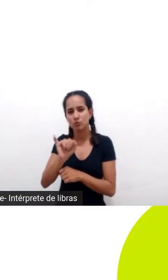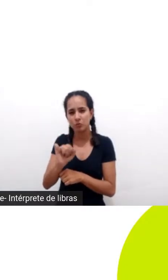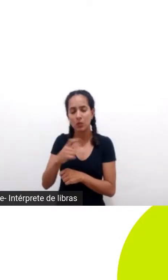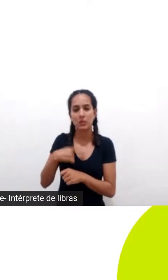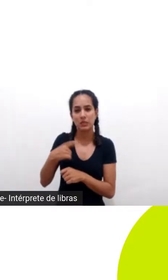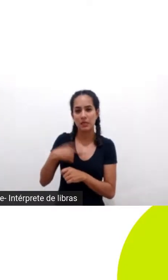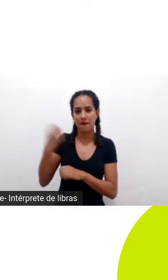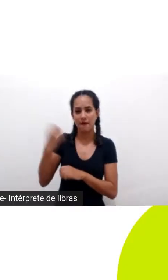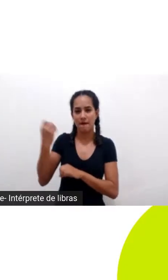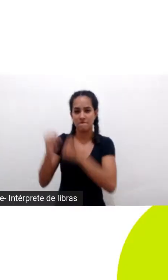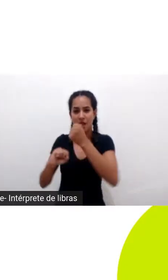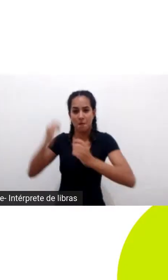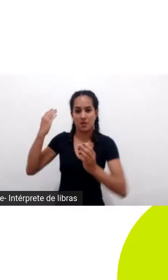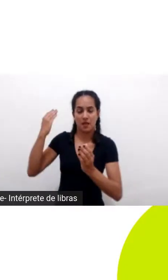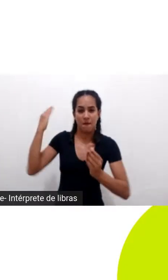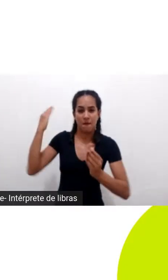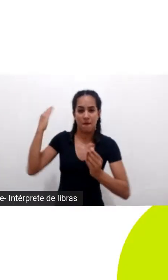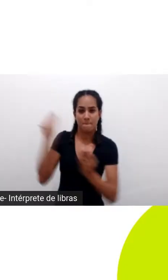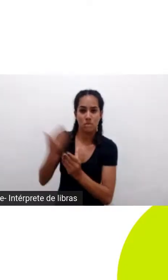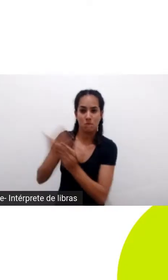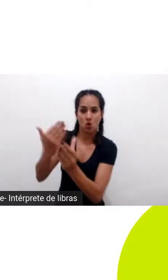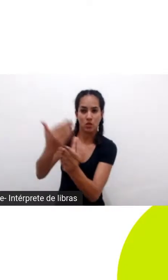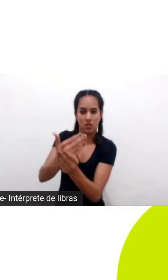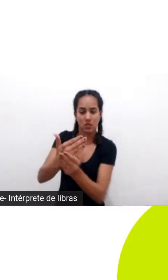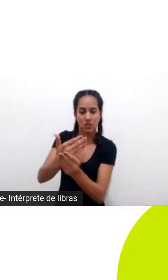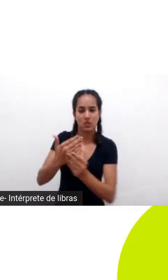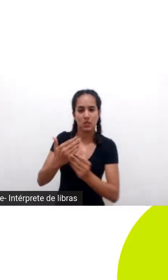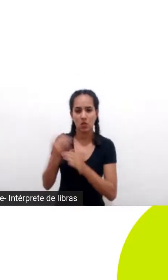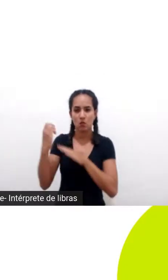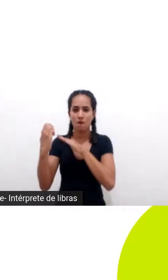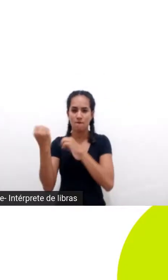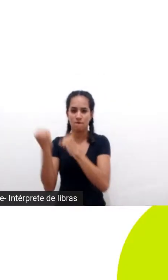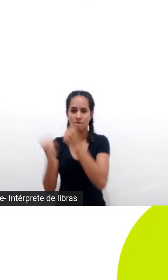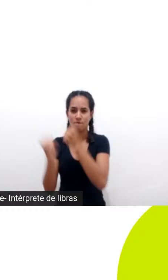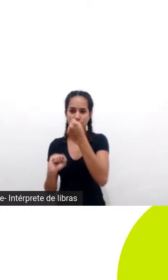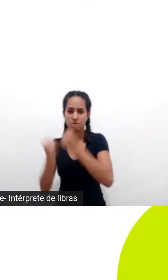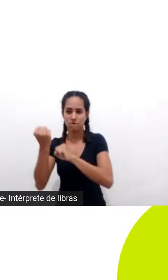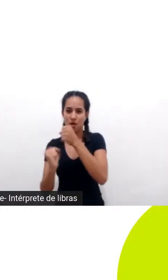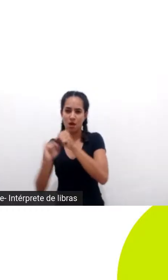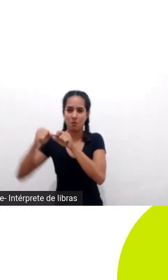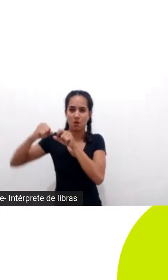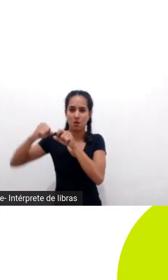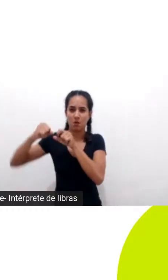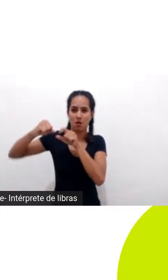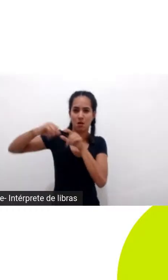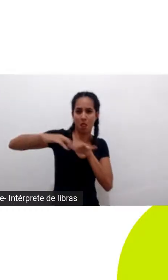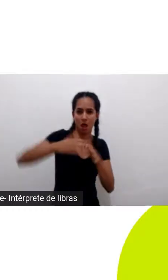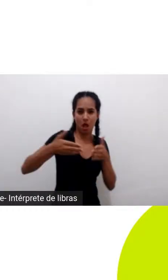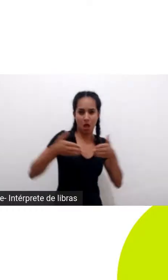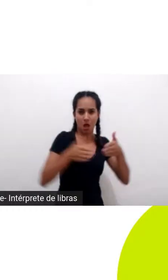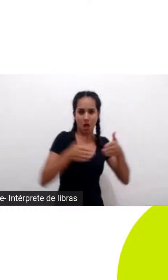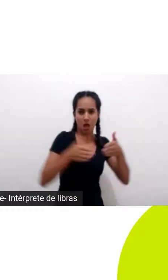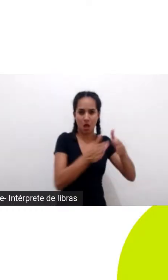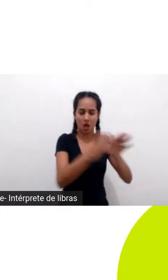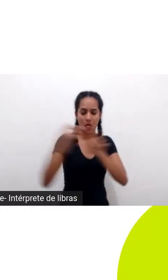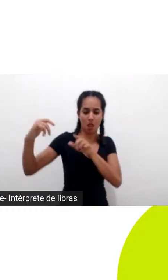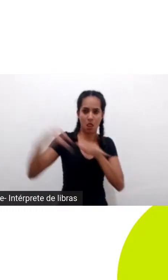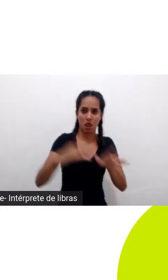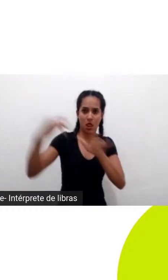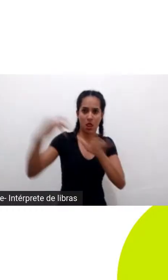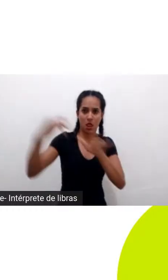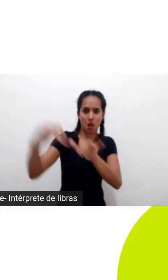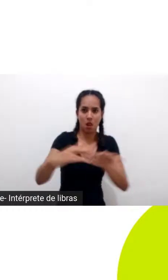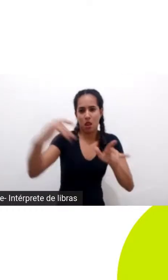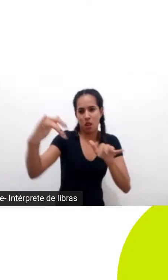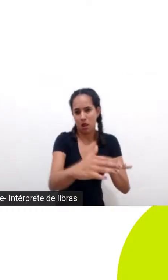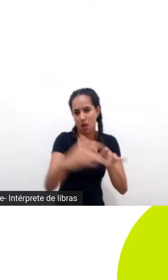no rio no curso d'água deles obviamente não eram os rios que estavam sendo representados por advogados e advogadas que